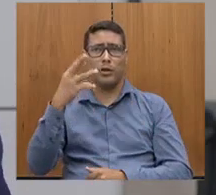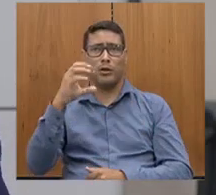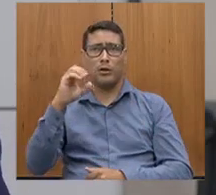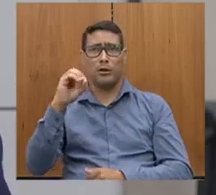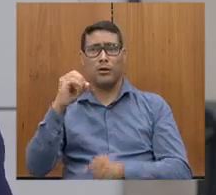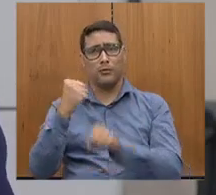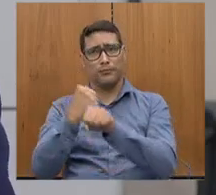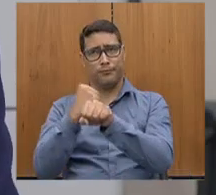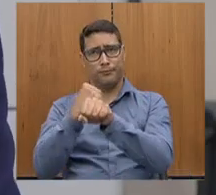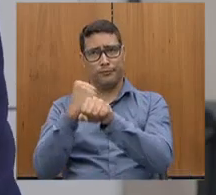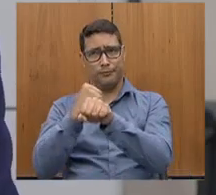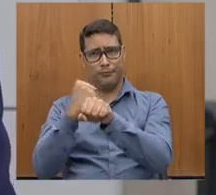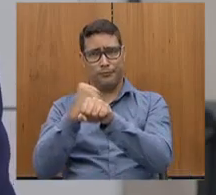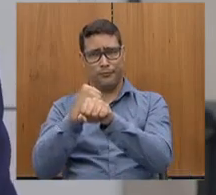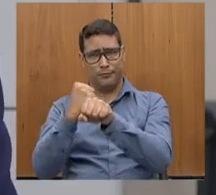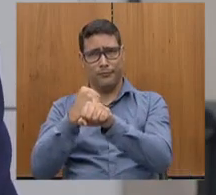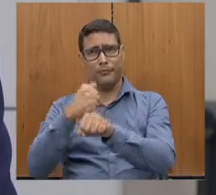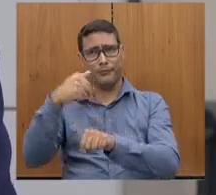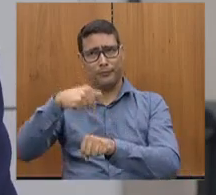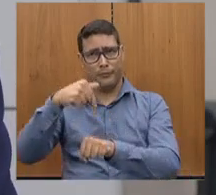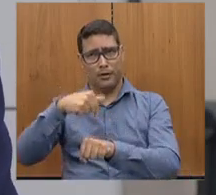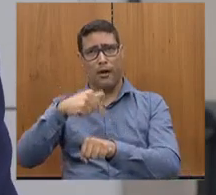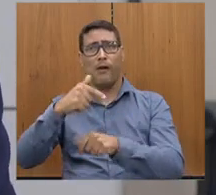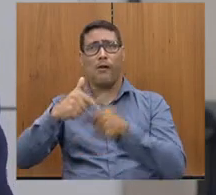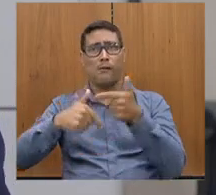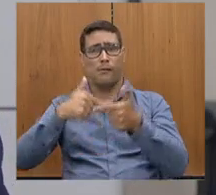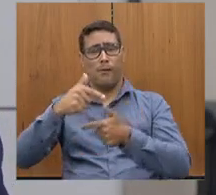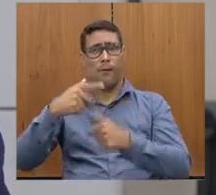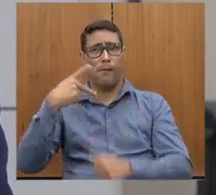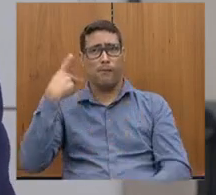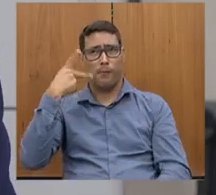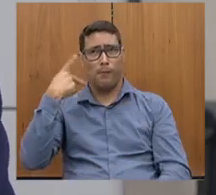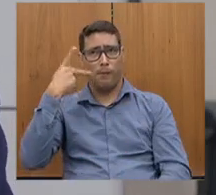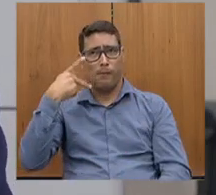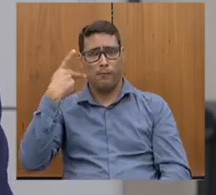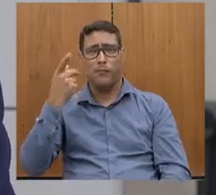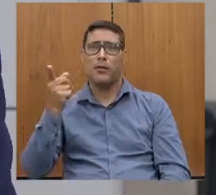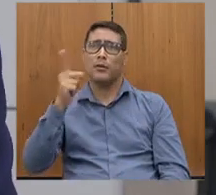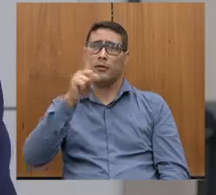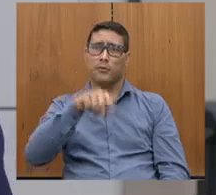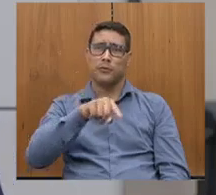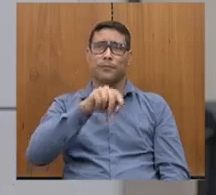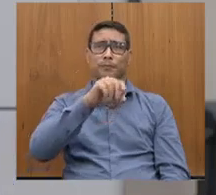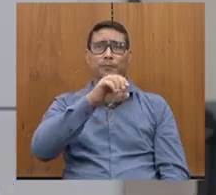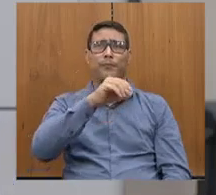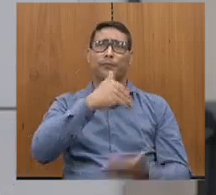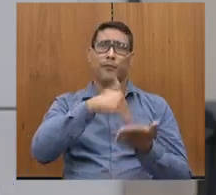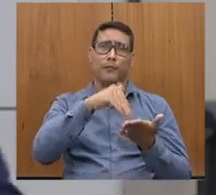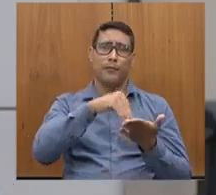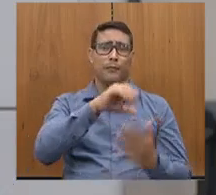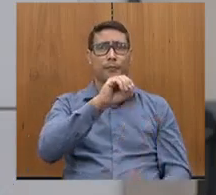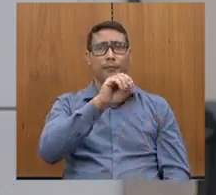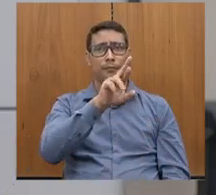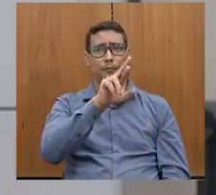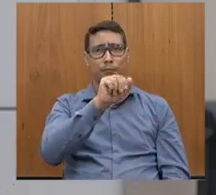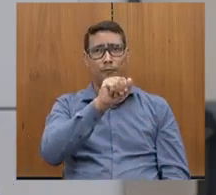antes era a Secretaria de Obras, depois veio o CETOP, agora foi o CINFRA,